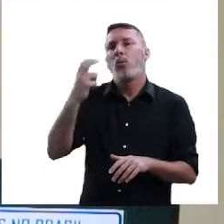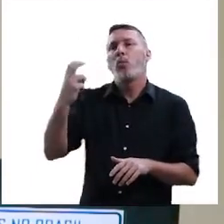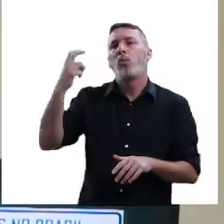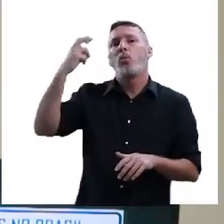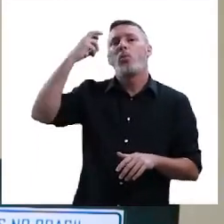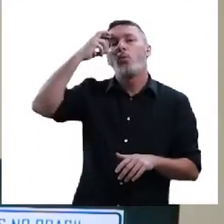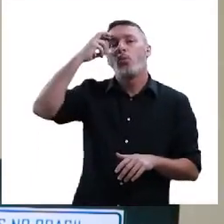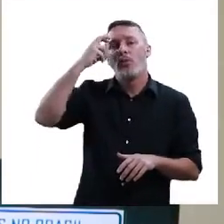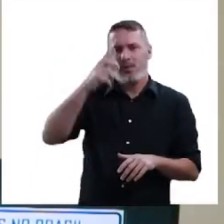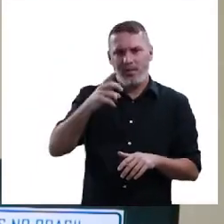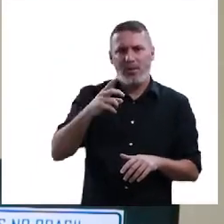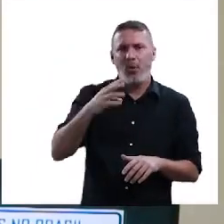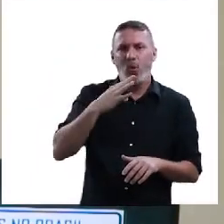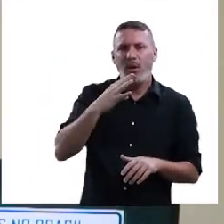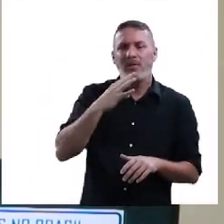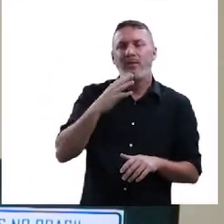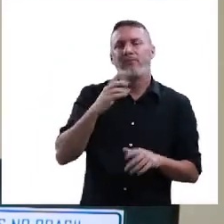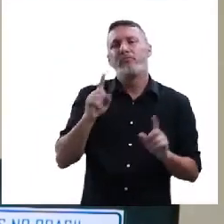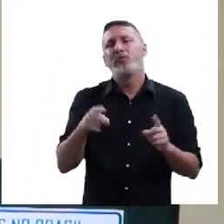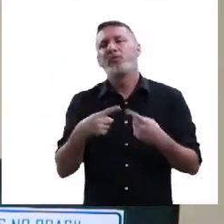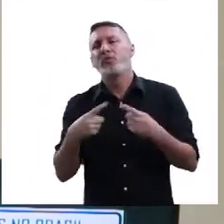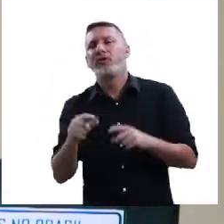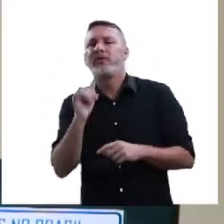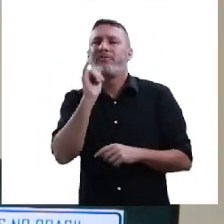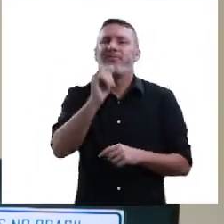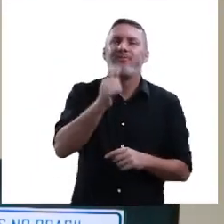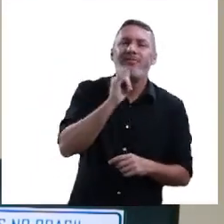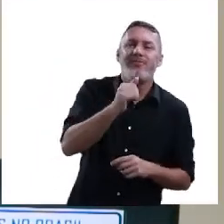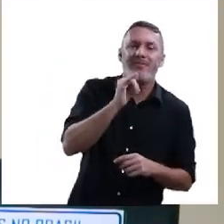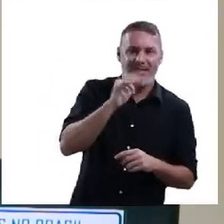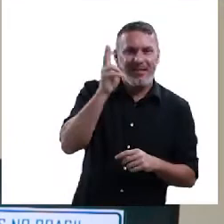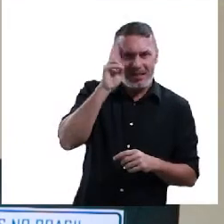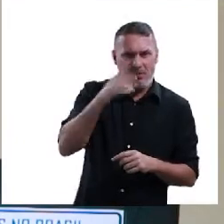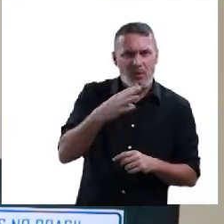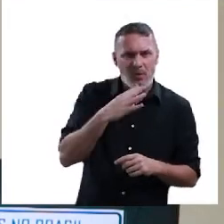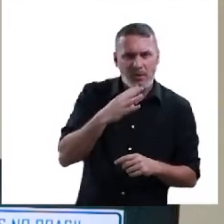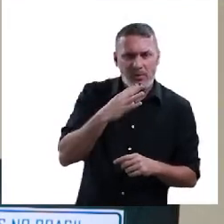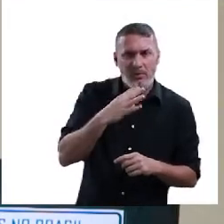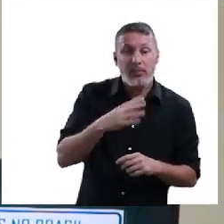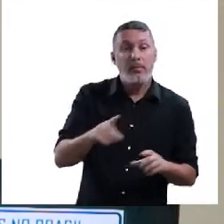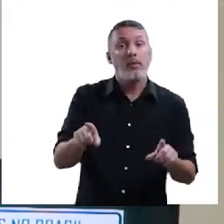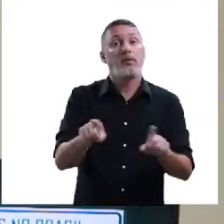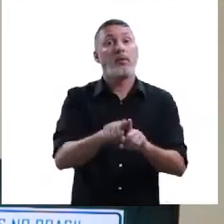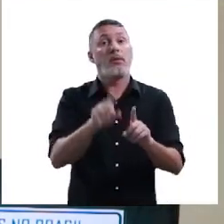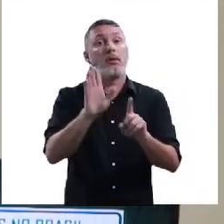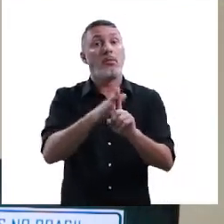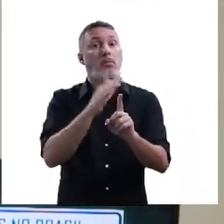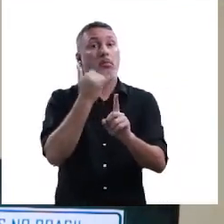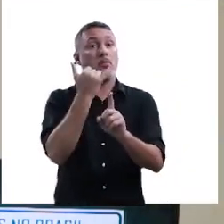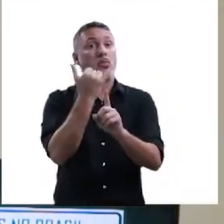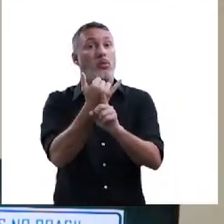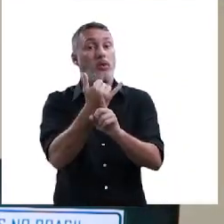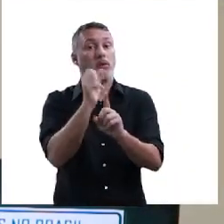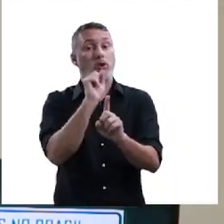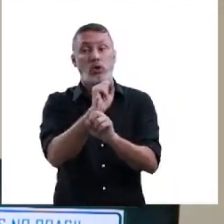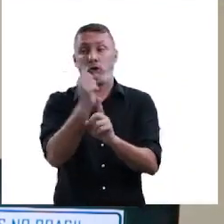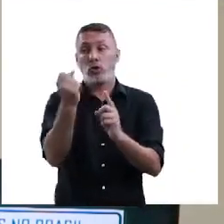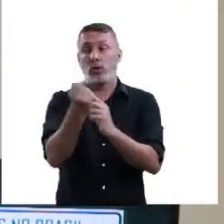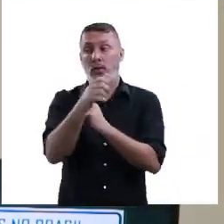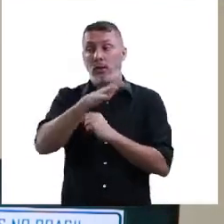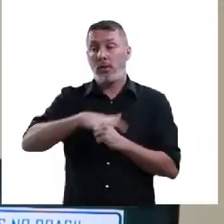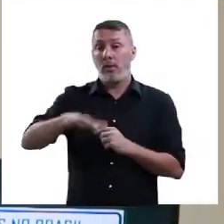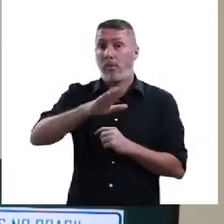por cantigas populares. Pensou em alguma? Nós vamos falar nesta aula. Nós vamos falar também sobre o bullying na sociedade